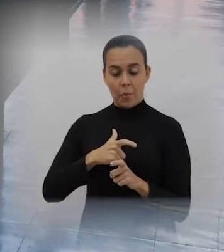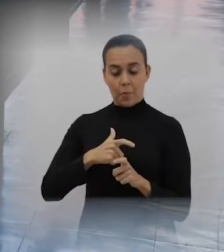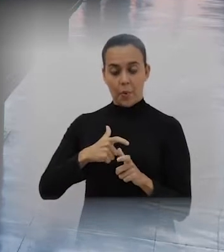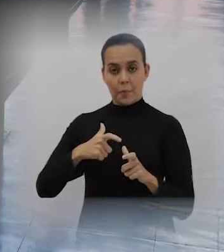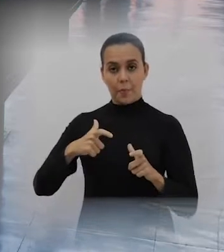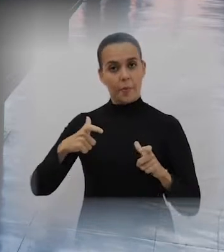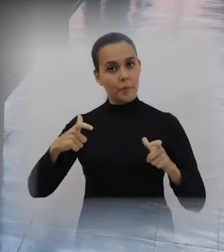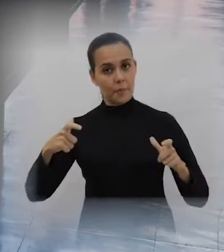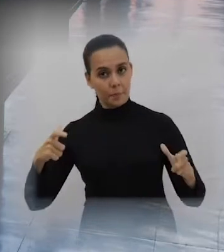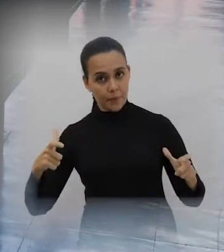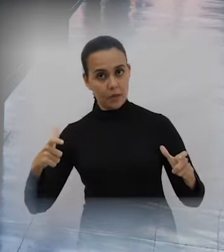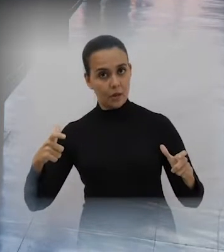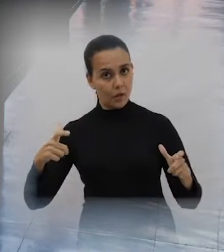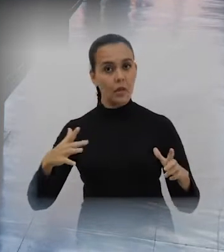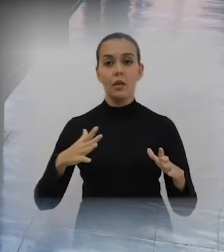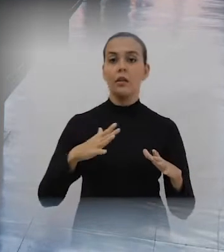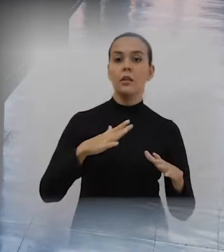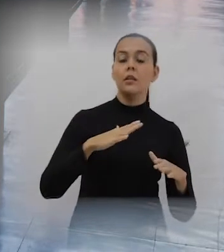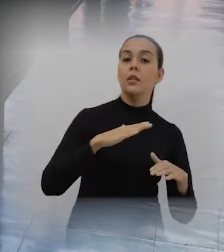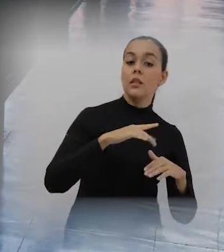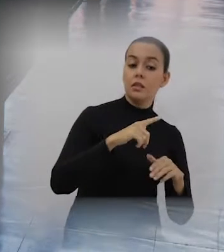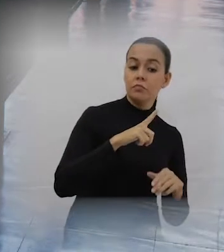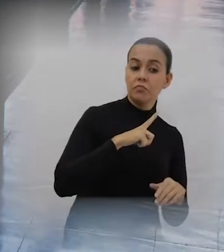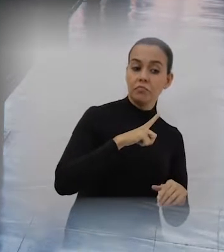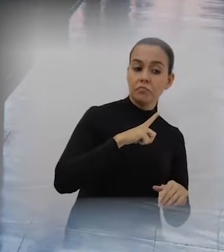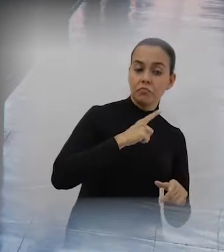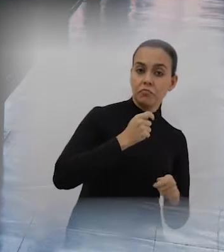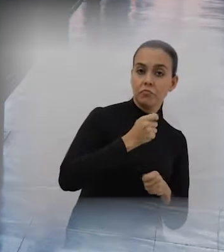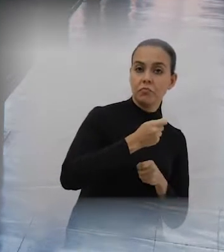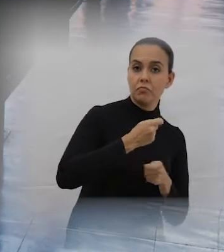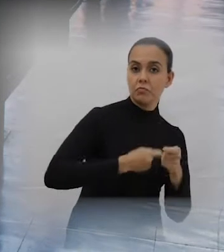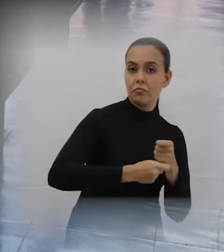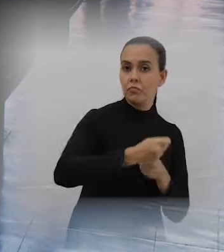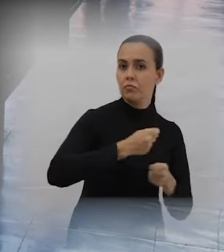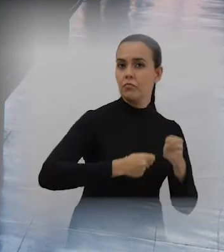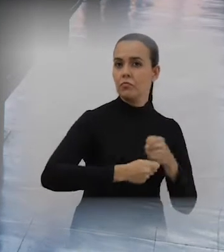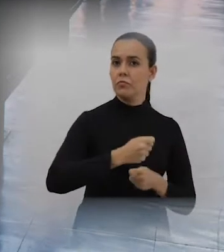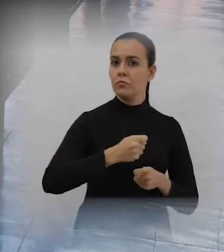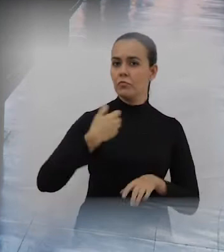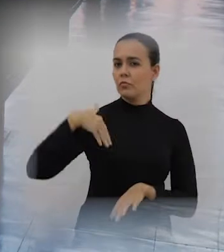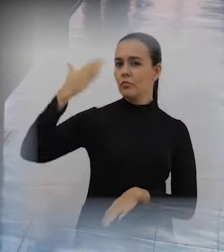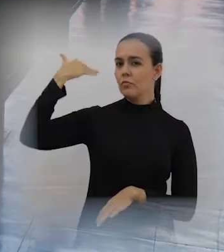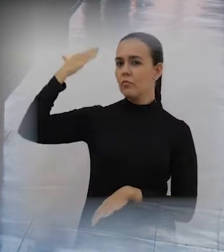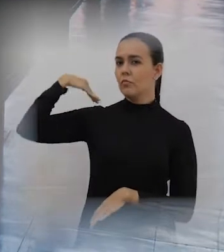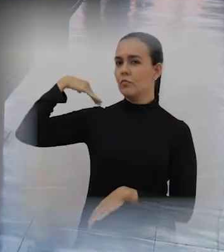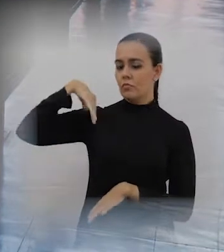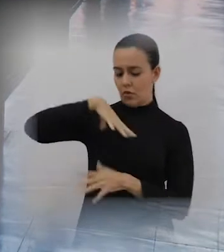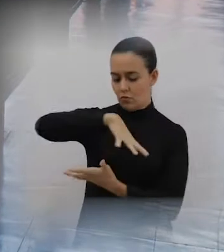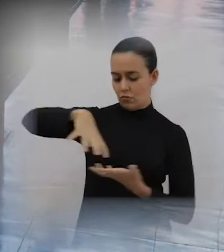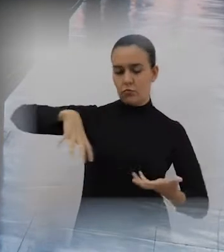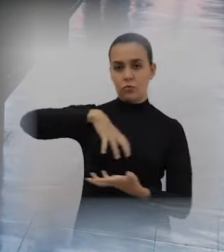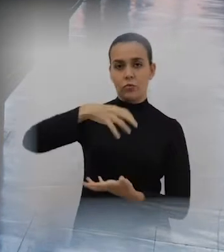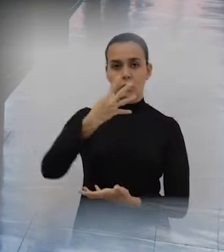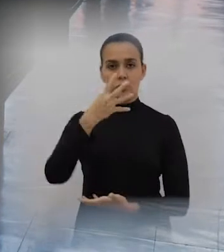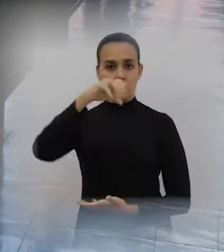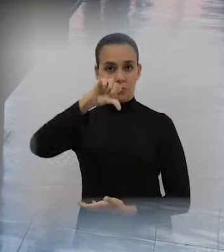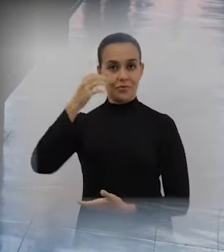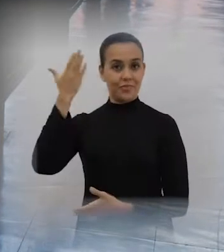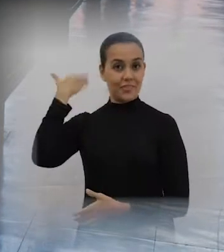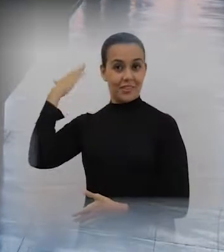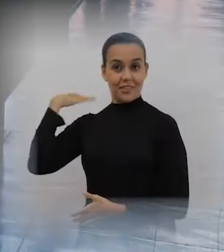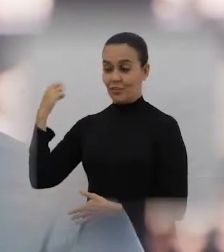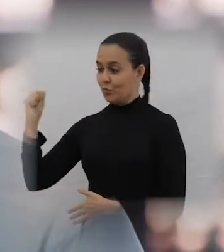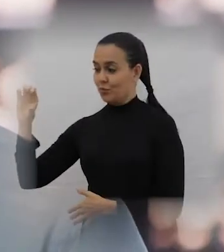Revolução, em 49, a população chinesa estava 80% no campo, só 20% na cidade. E rapidamente isso foi